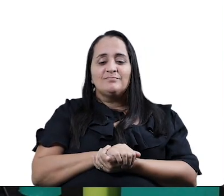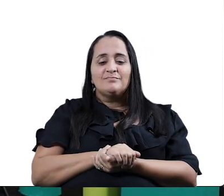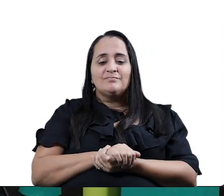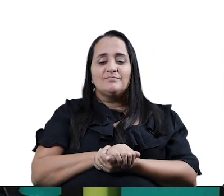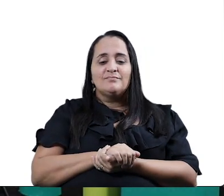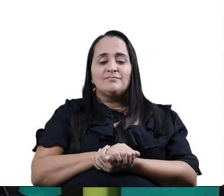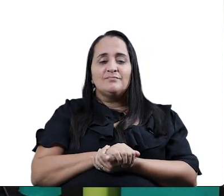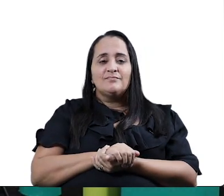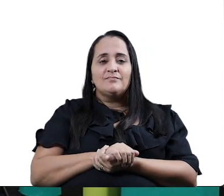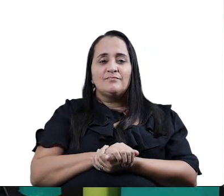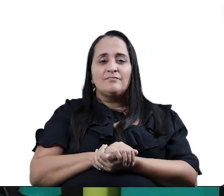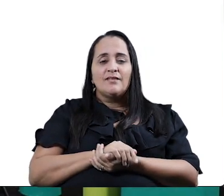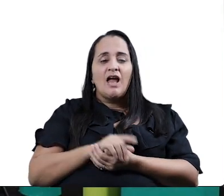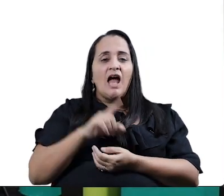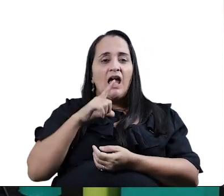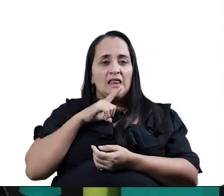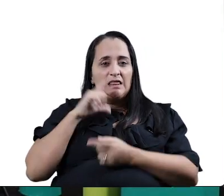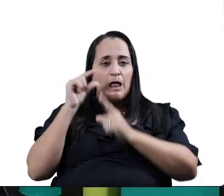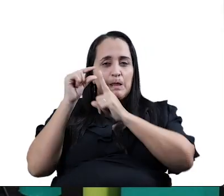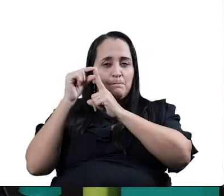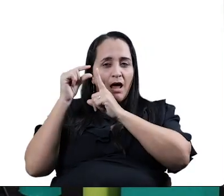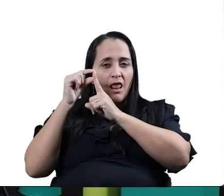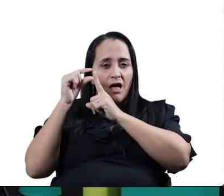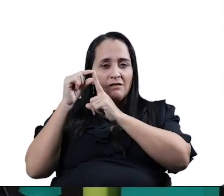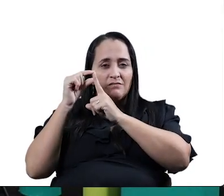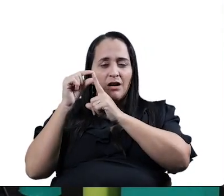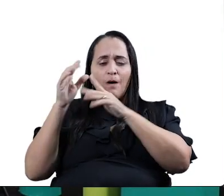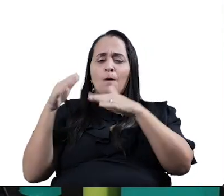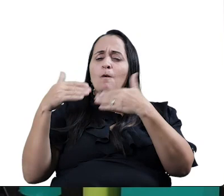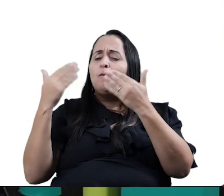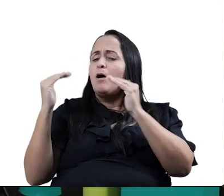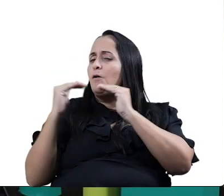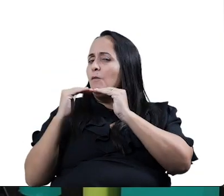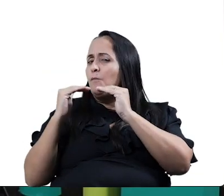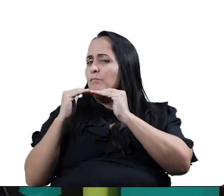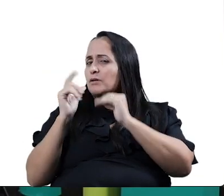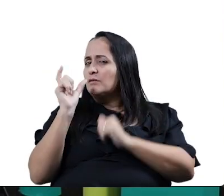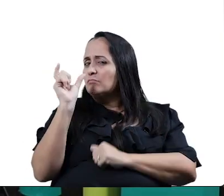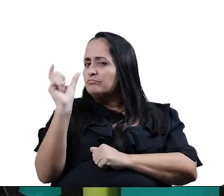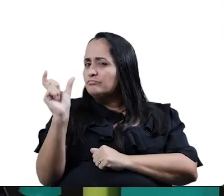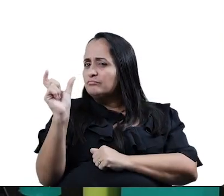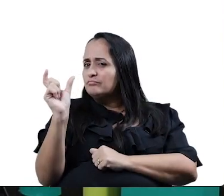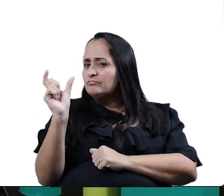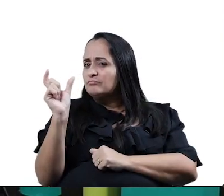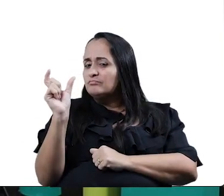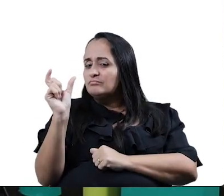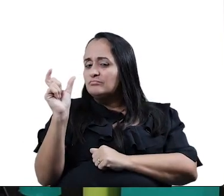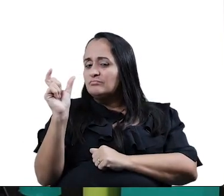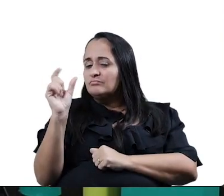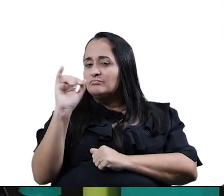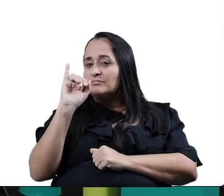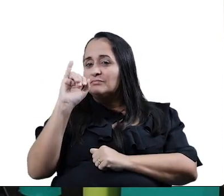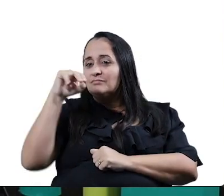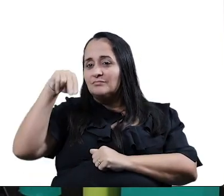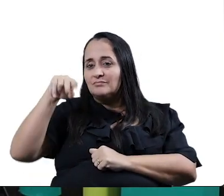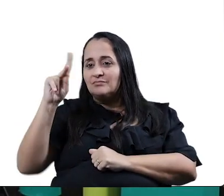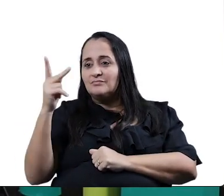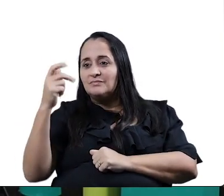Salada, saladinha, bem temperadinha. Temperadinha? Não rima com a saladinha.